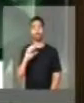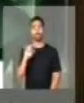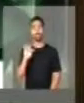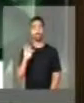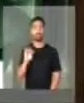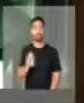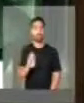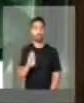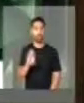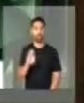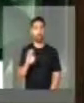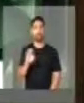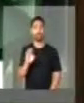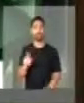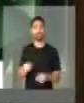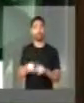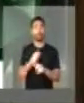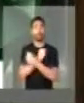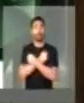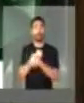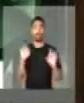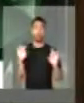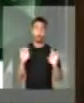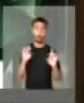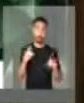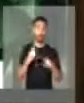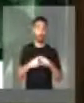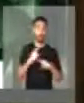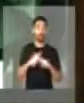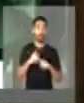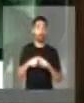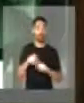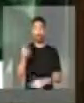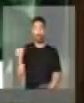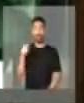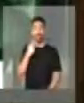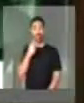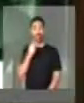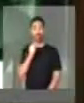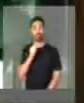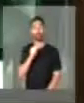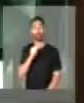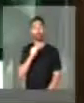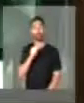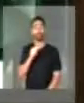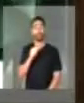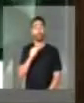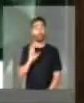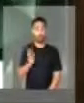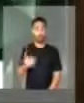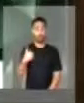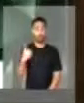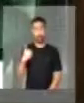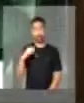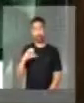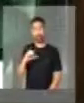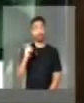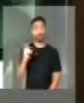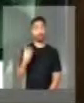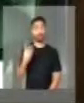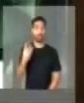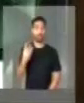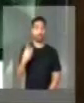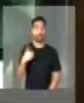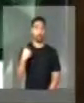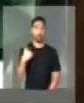e um abraço muito especial porque o Zé Nobre disse, olha, não, eu só tenho 93 anos, eu